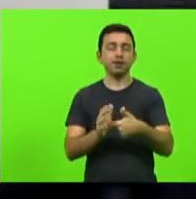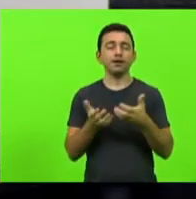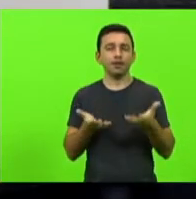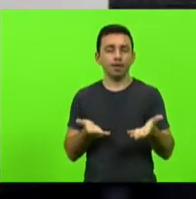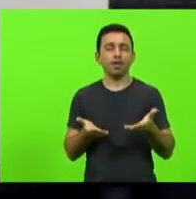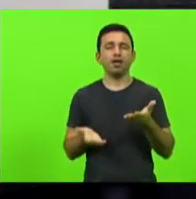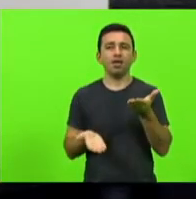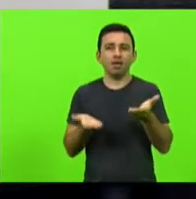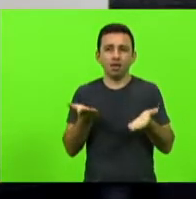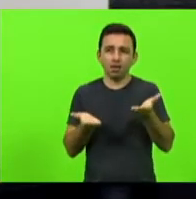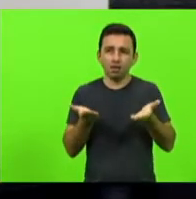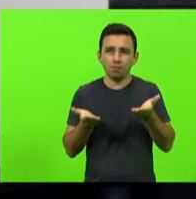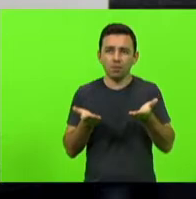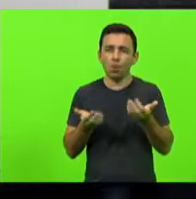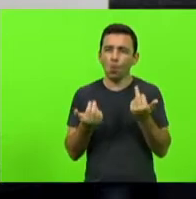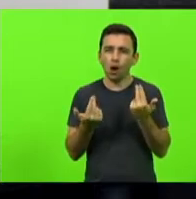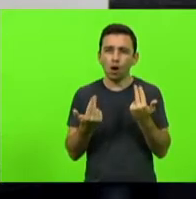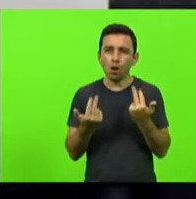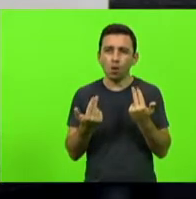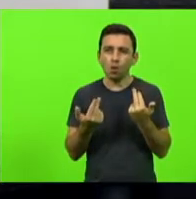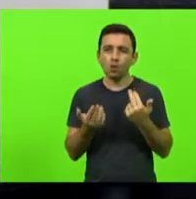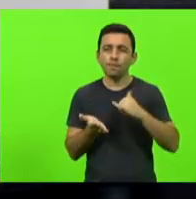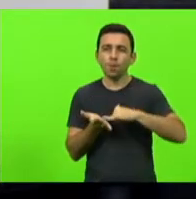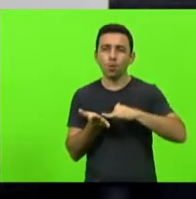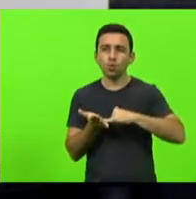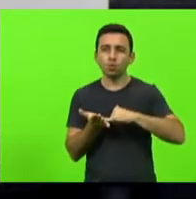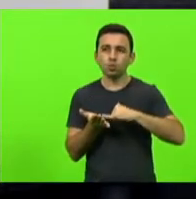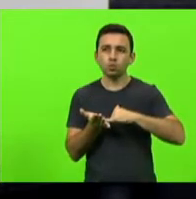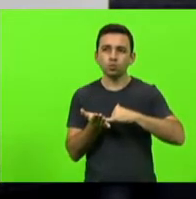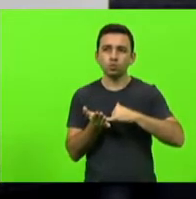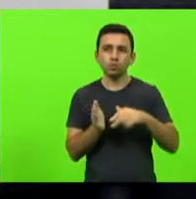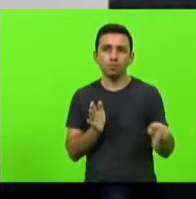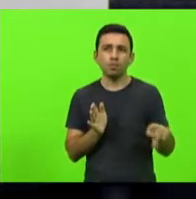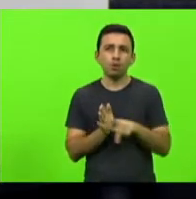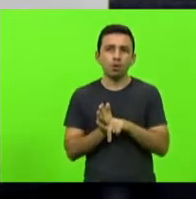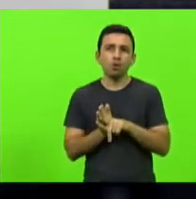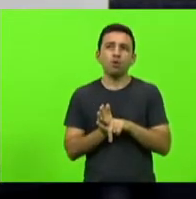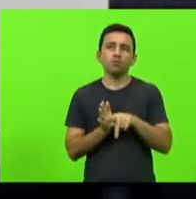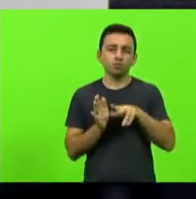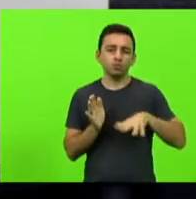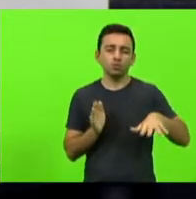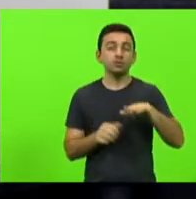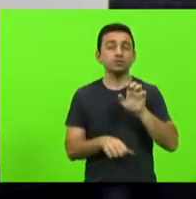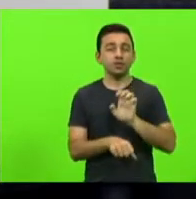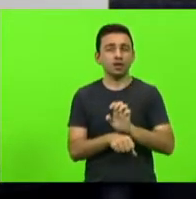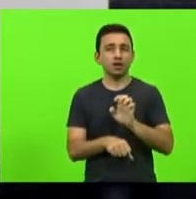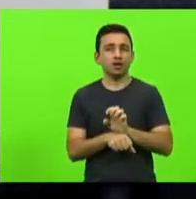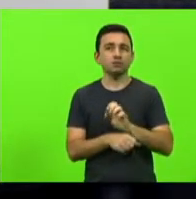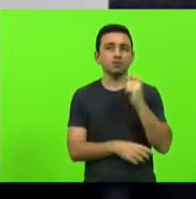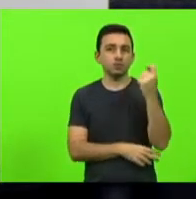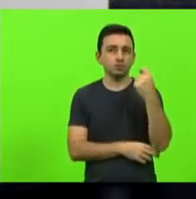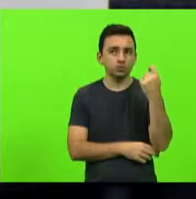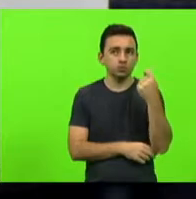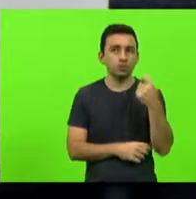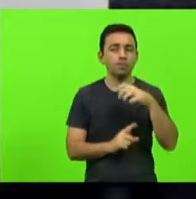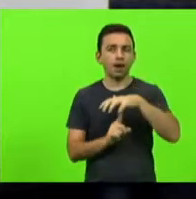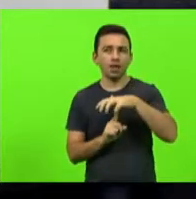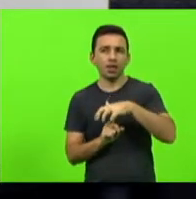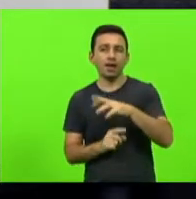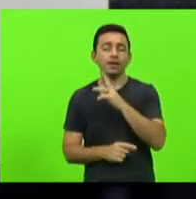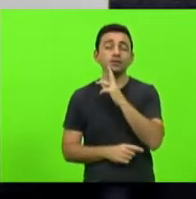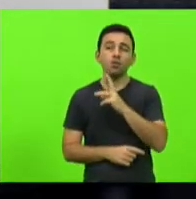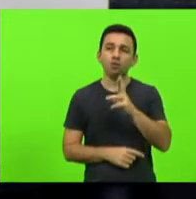seja, que deixa igual o imposto cobrado no Estado do Paraná e do Rio Grande do Sul de restaurantes